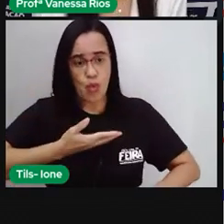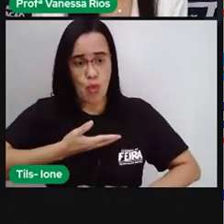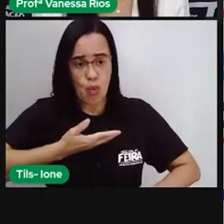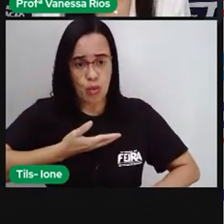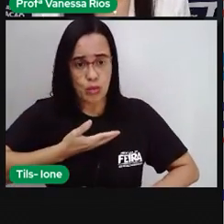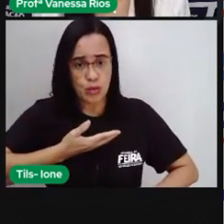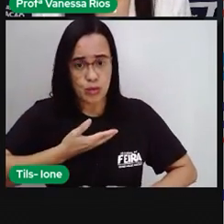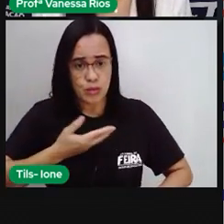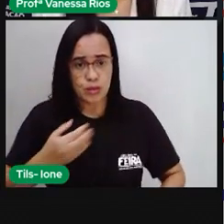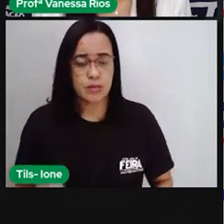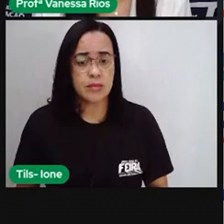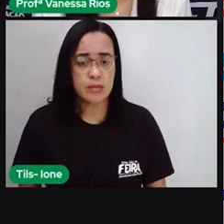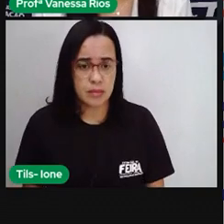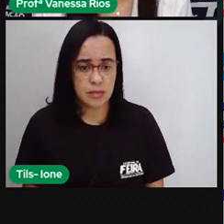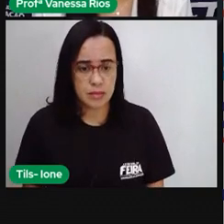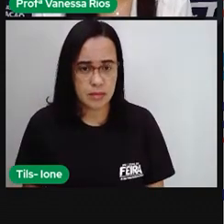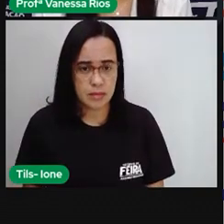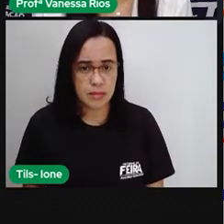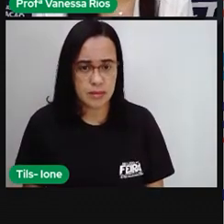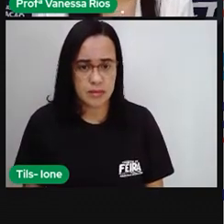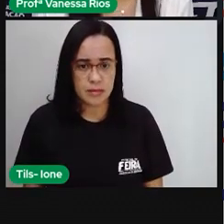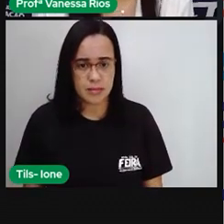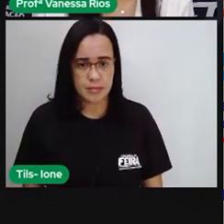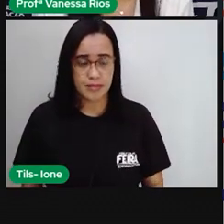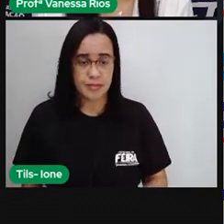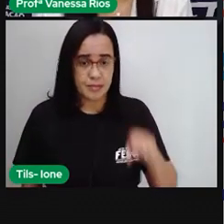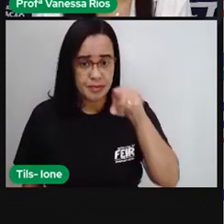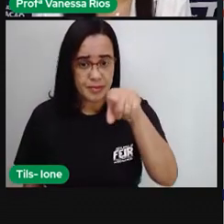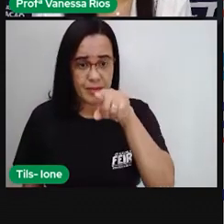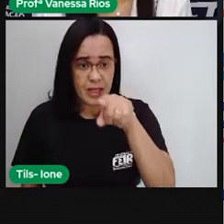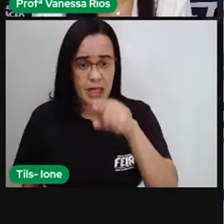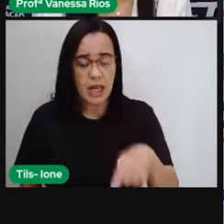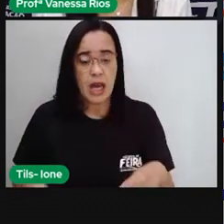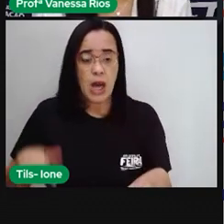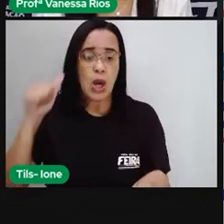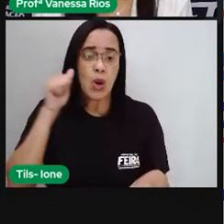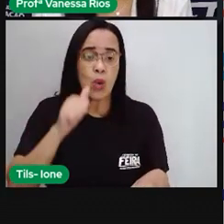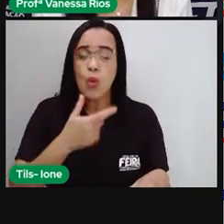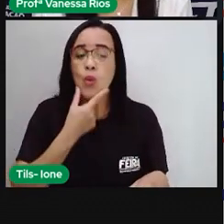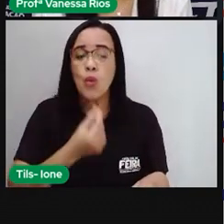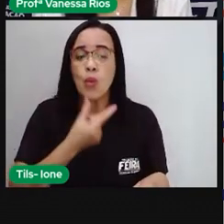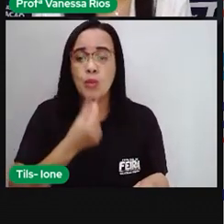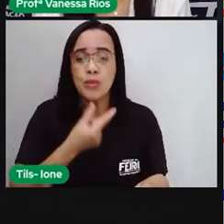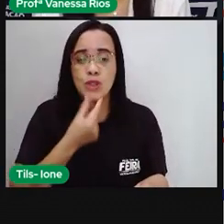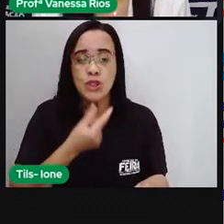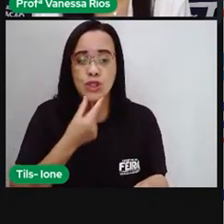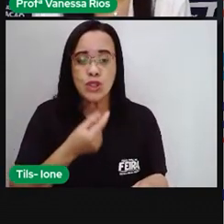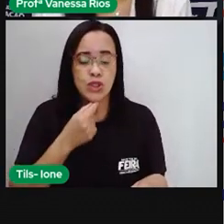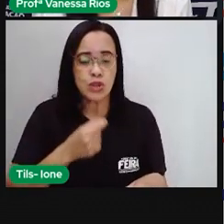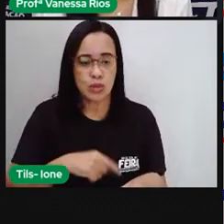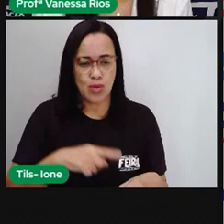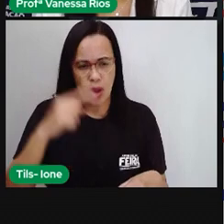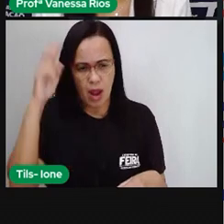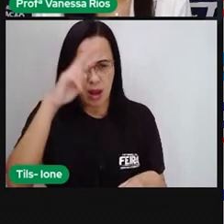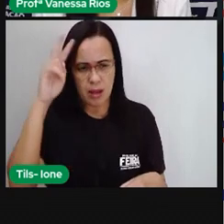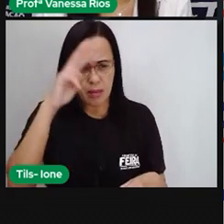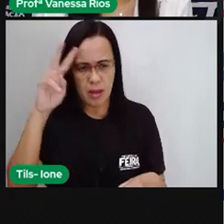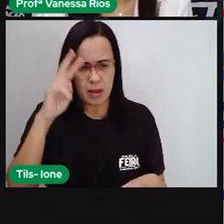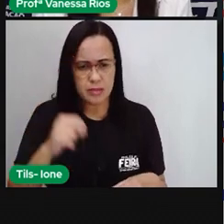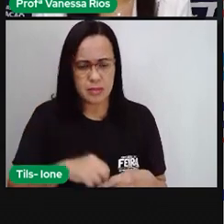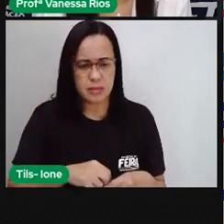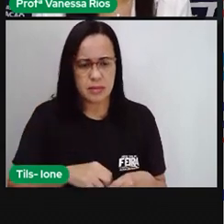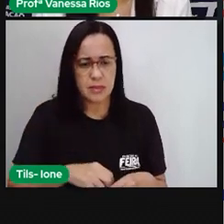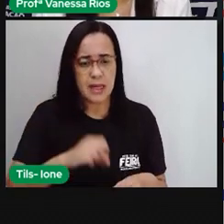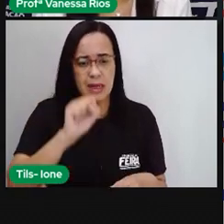um desenho, né? Uma imagem de um menino e colocou essa linha dividindo ao meio. Por que chama simetria bilateral? Quando a gente